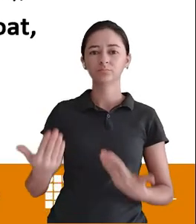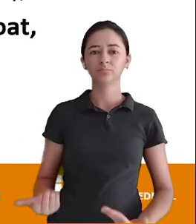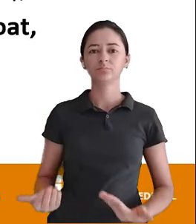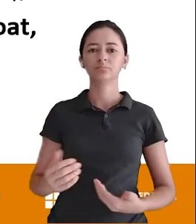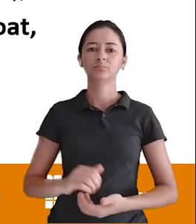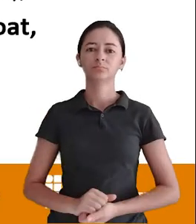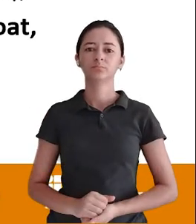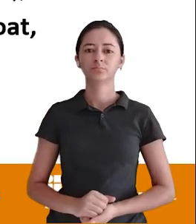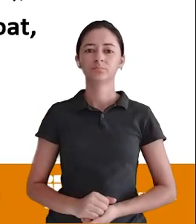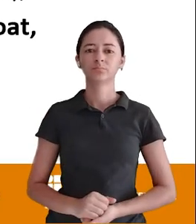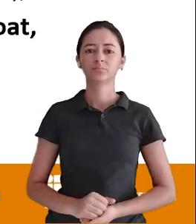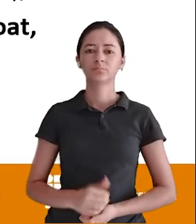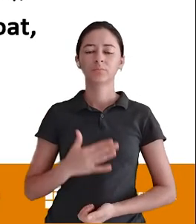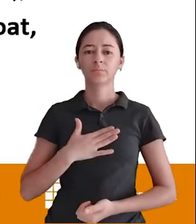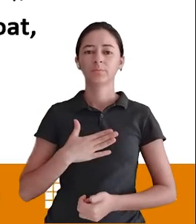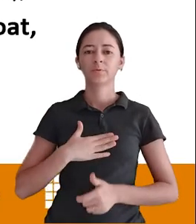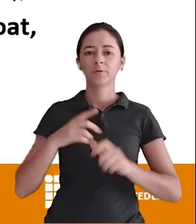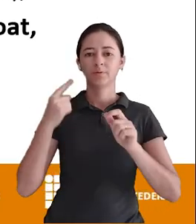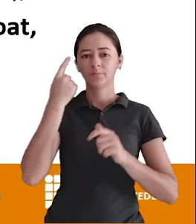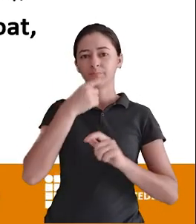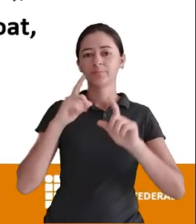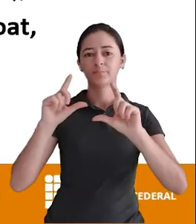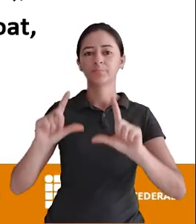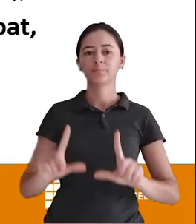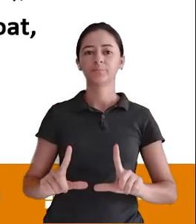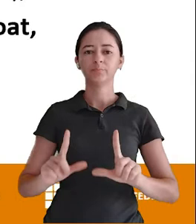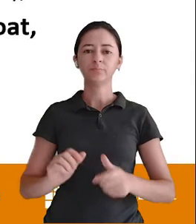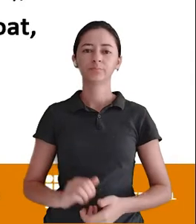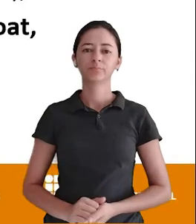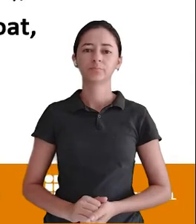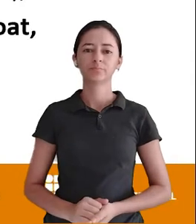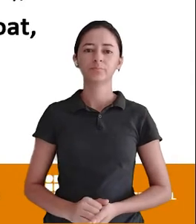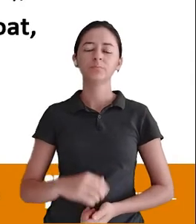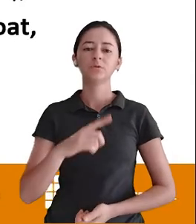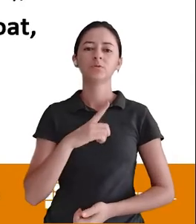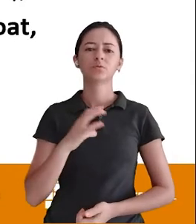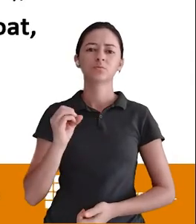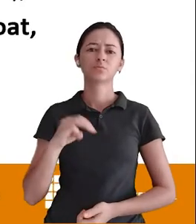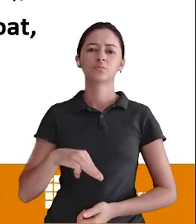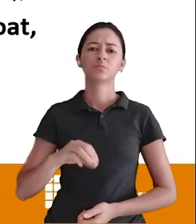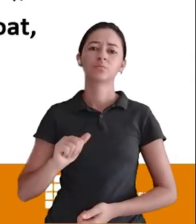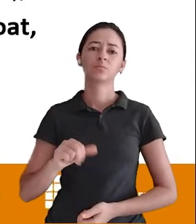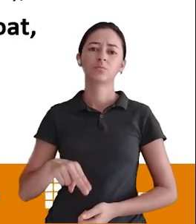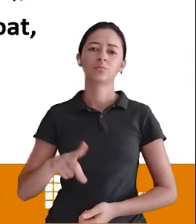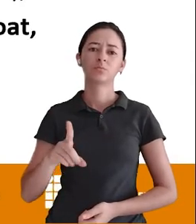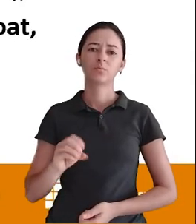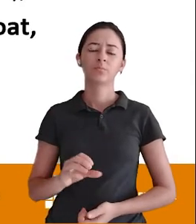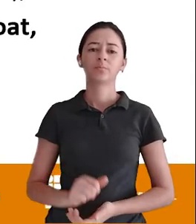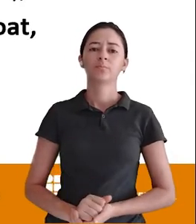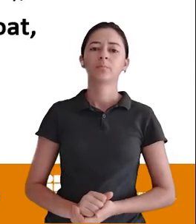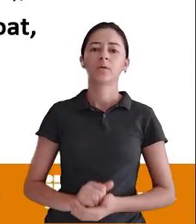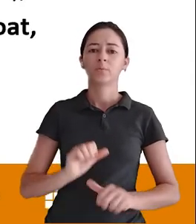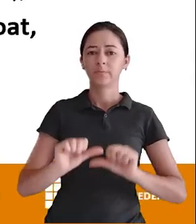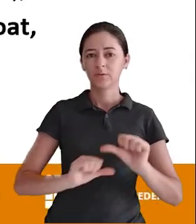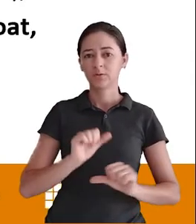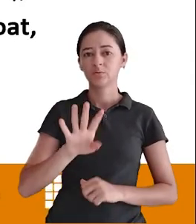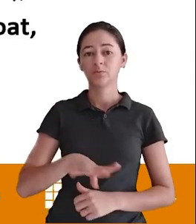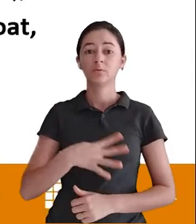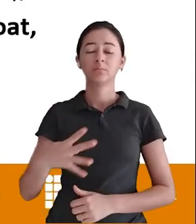Deixa eu abaixar aqui Minha carinha Pronto Tá aqui Então aqui Tá aqui o comando Olha só o exemplo Do comando Outer table